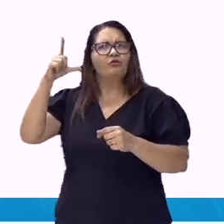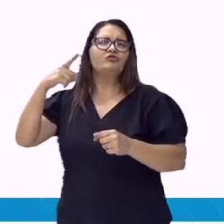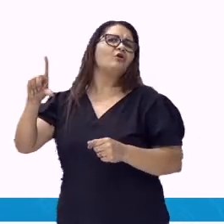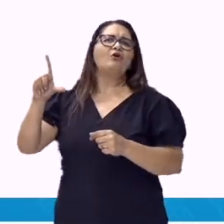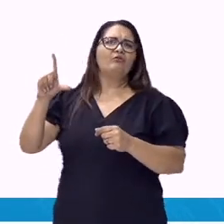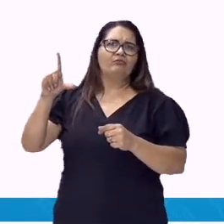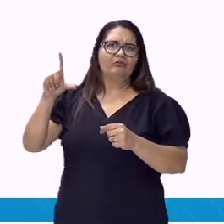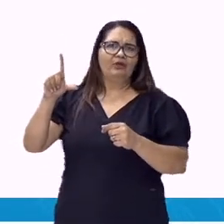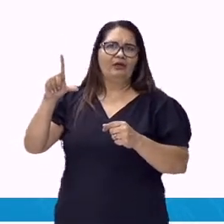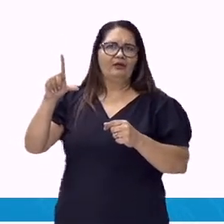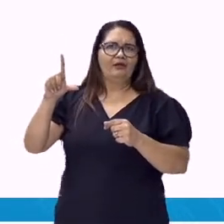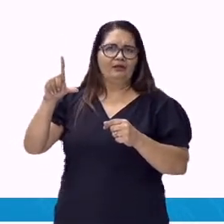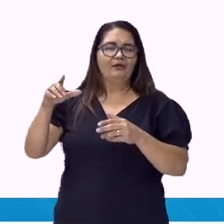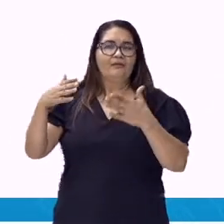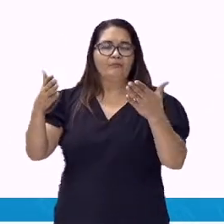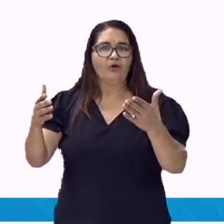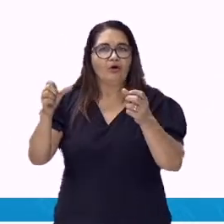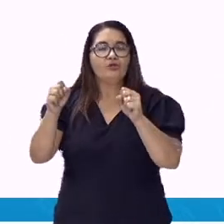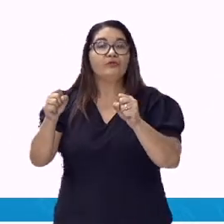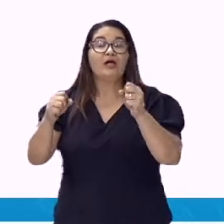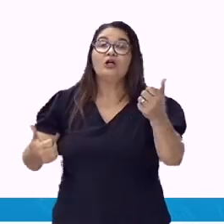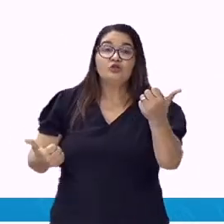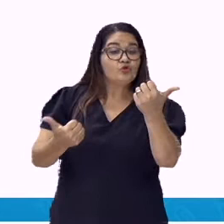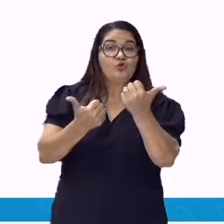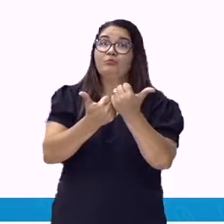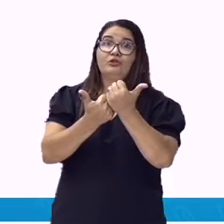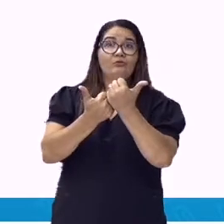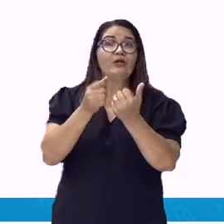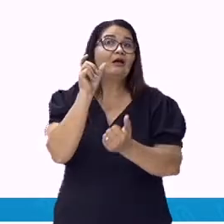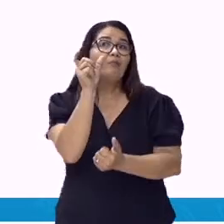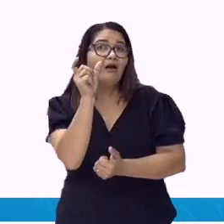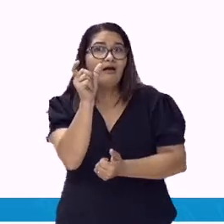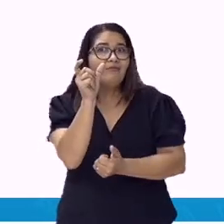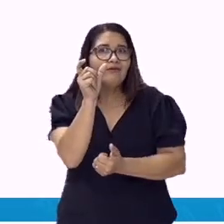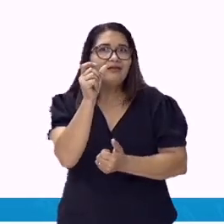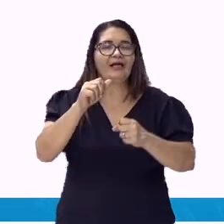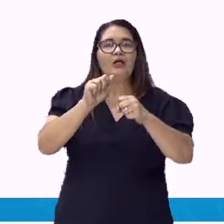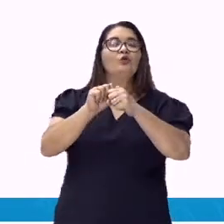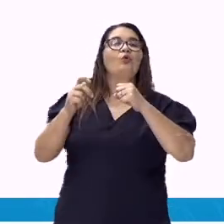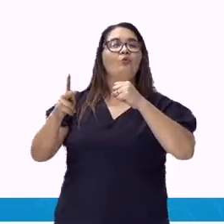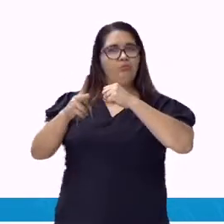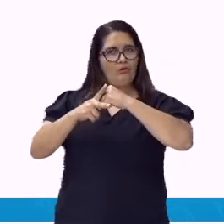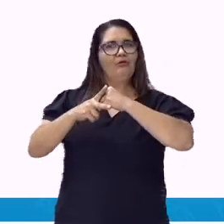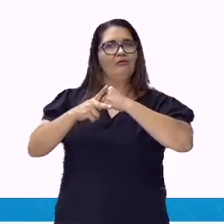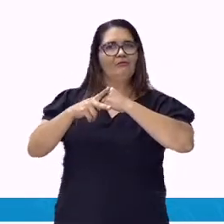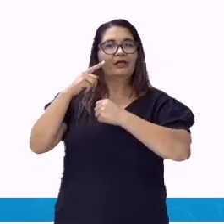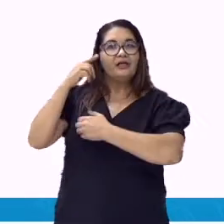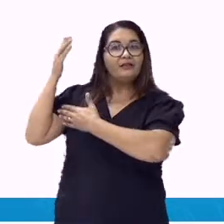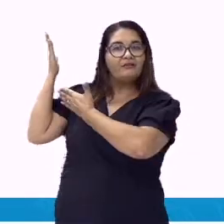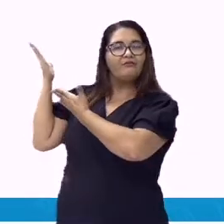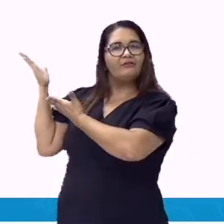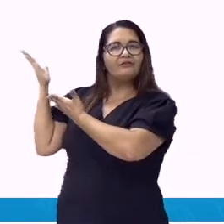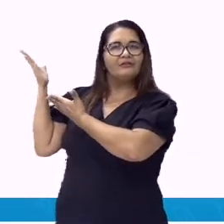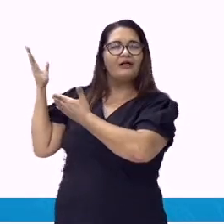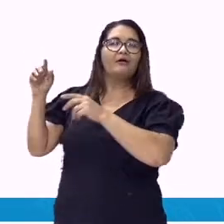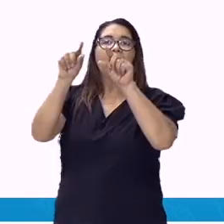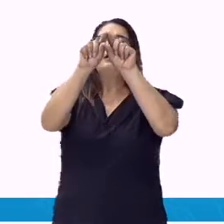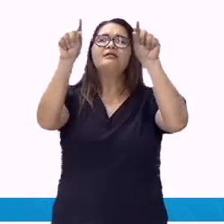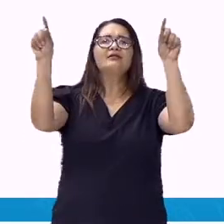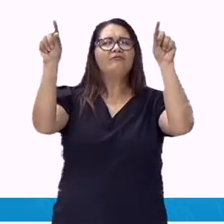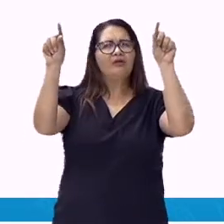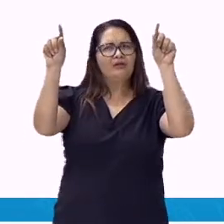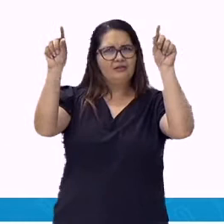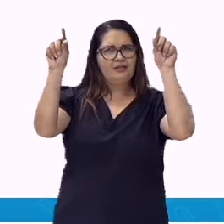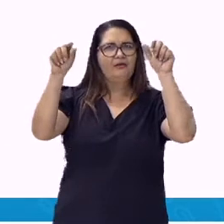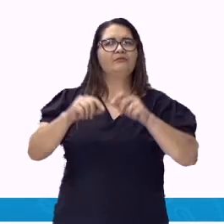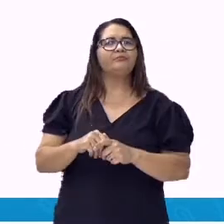pode ter por antecedente o demonstrativo o. A ousa. É o caso da frase aqui na tela. Sem